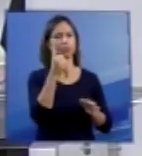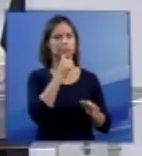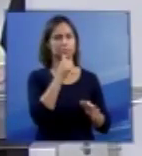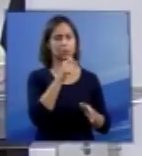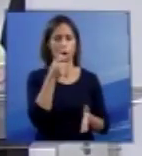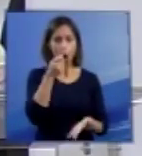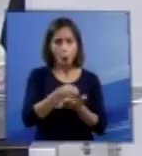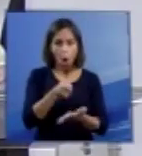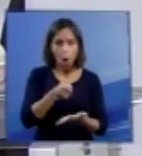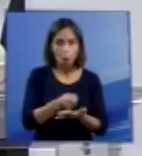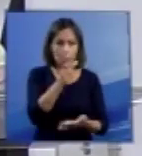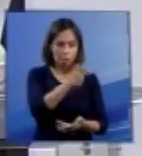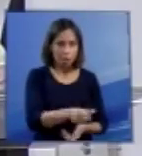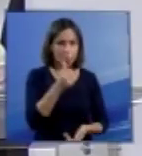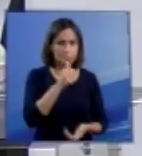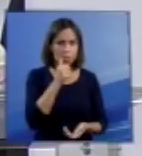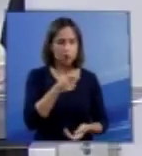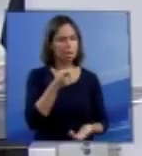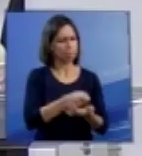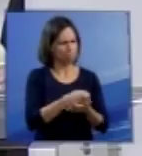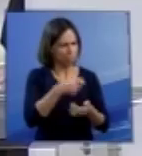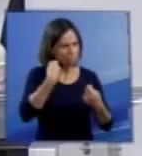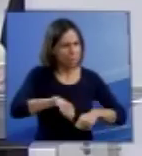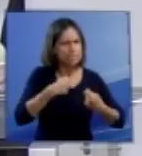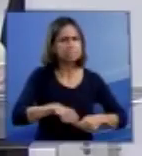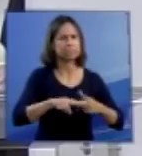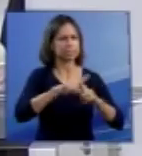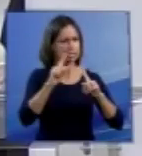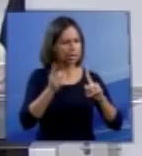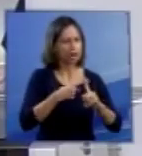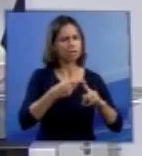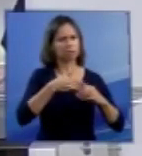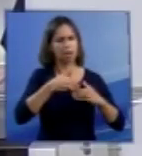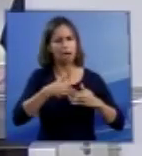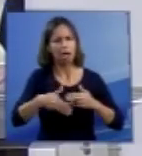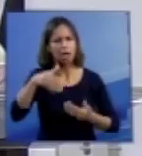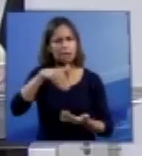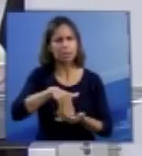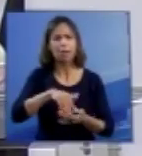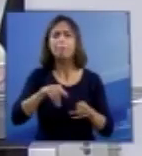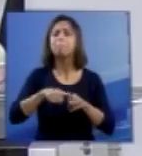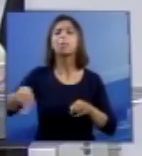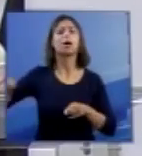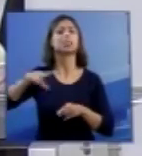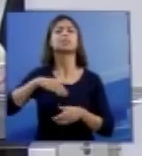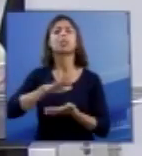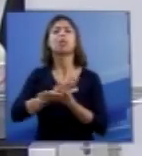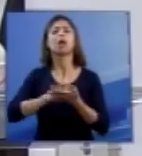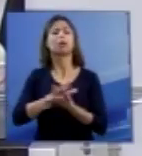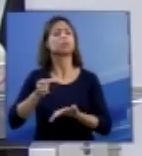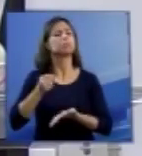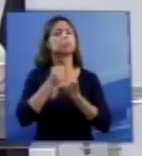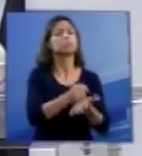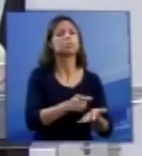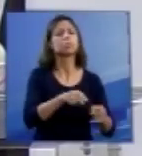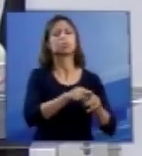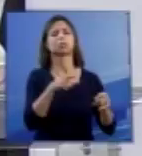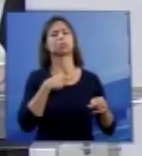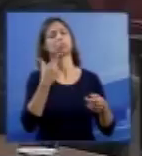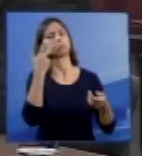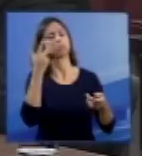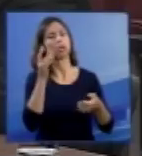uma mulher a manter uma gestação desse tipo, não oferecer-lhe a possibilidade da interrupção desse